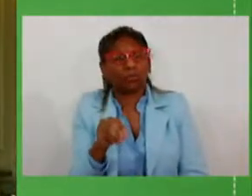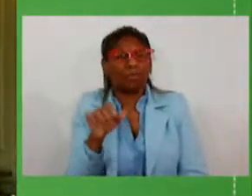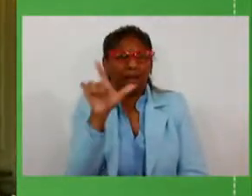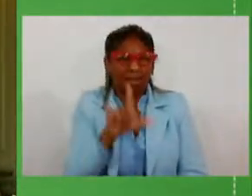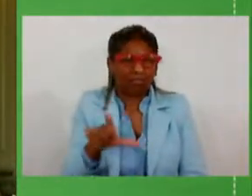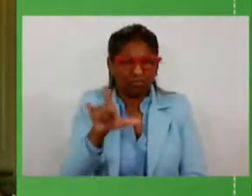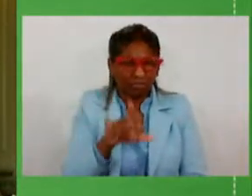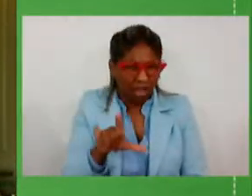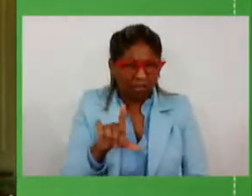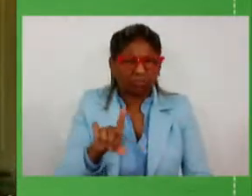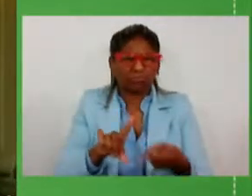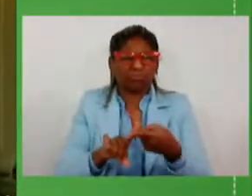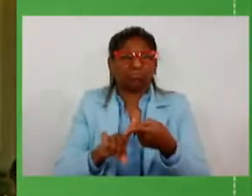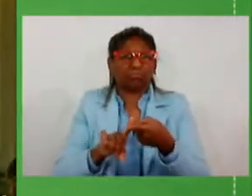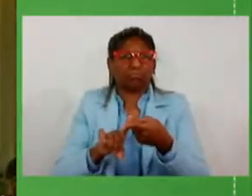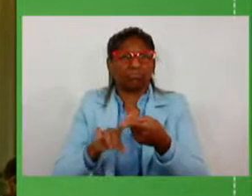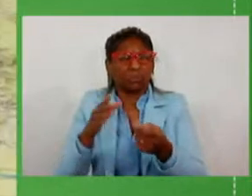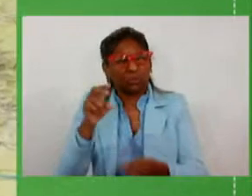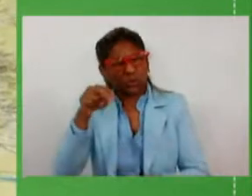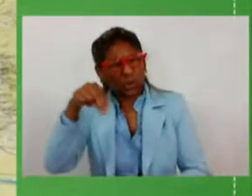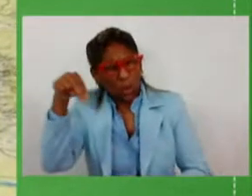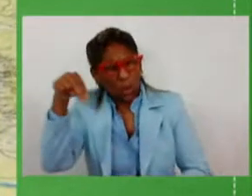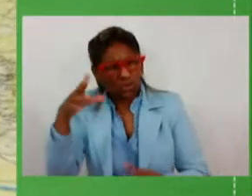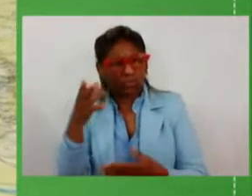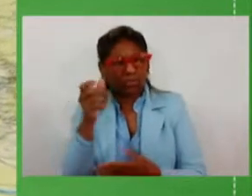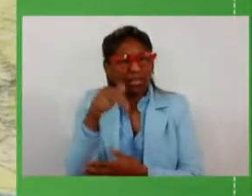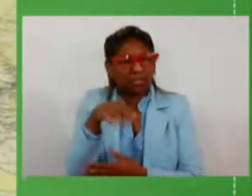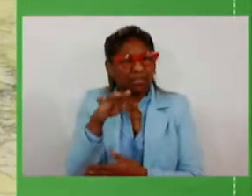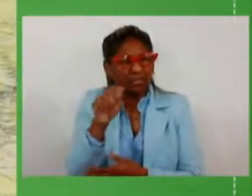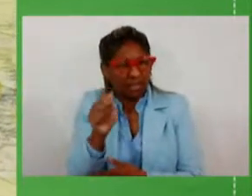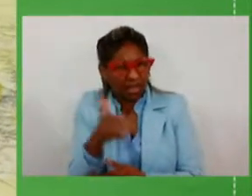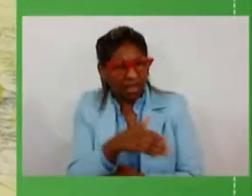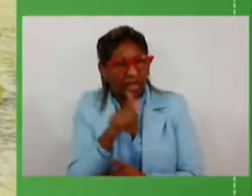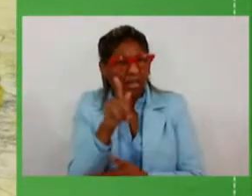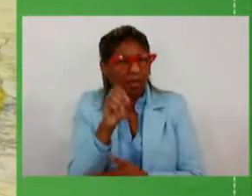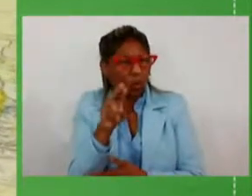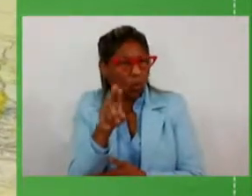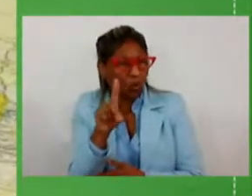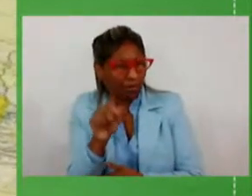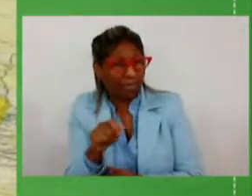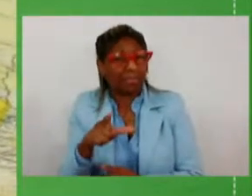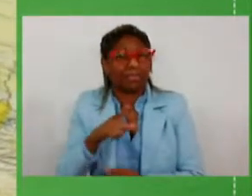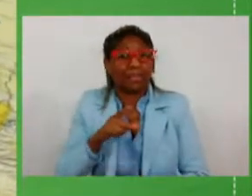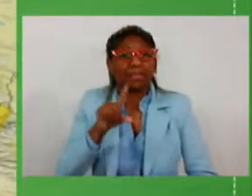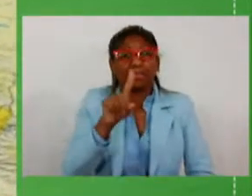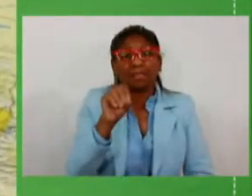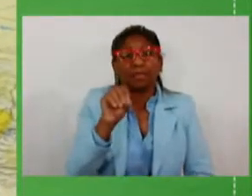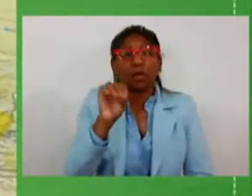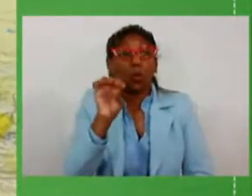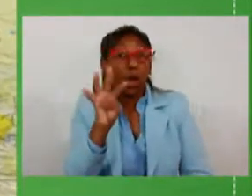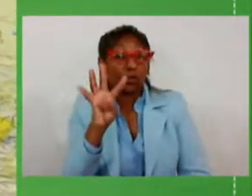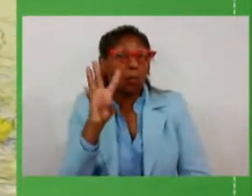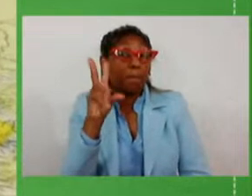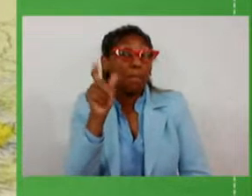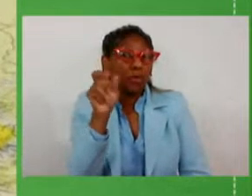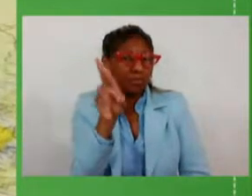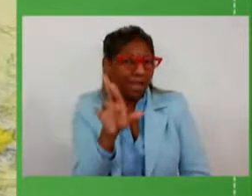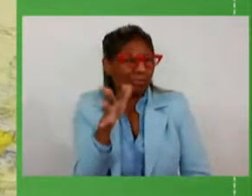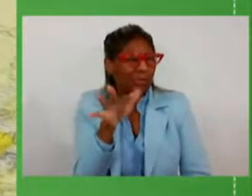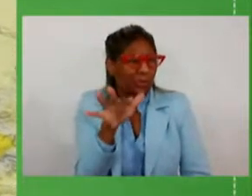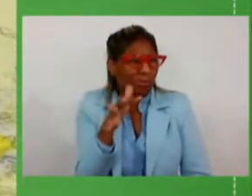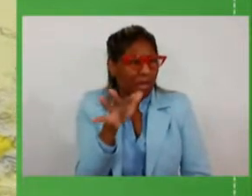terminando mais ao norte nos limites de Antagorda e Vespasiano-Correia, a gente tem 104 milhões de reais projetados em